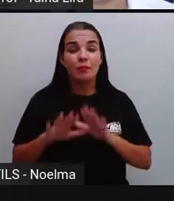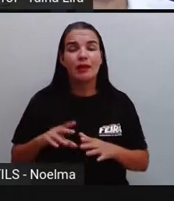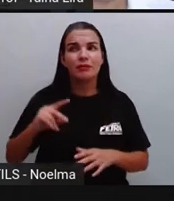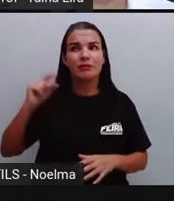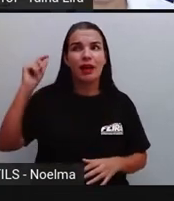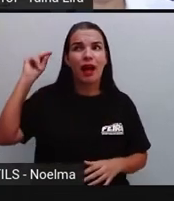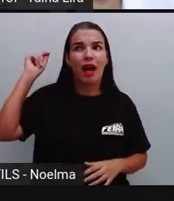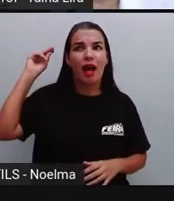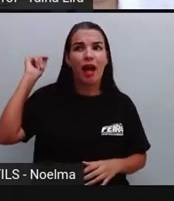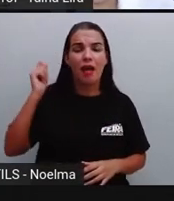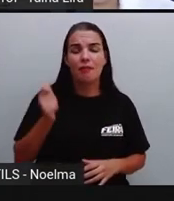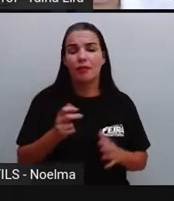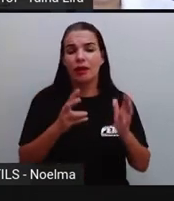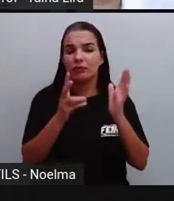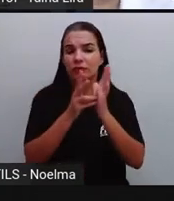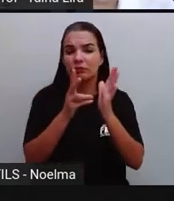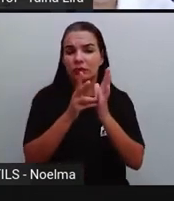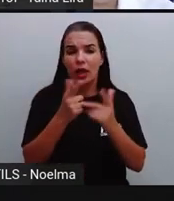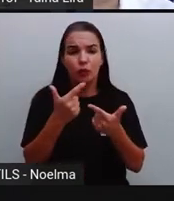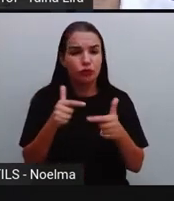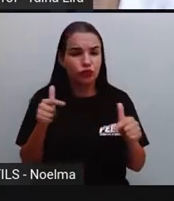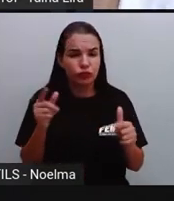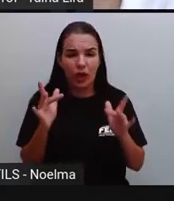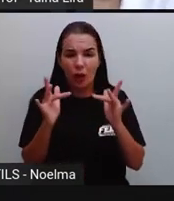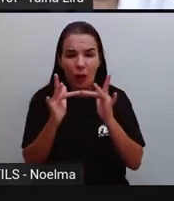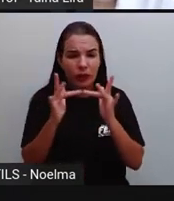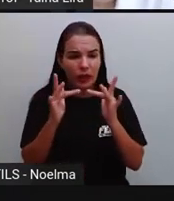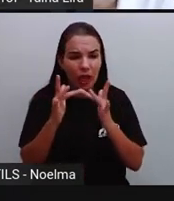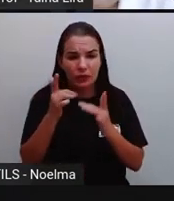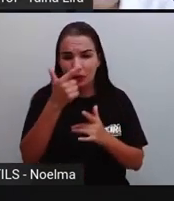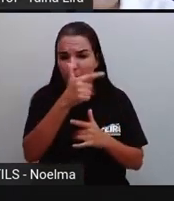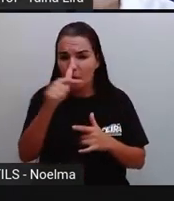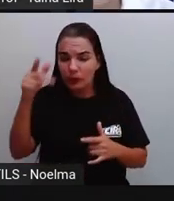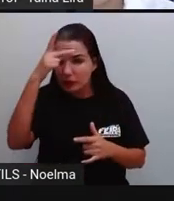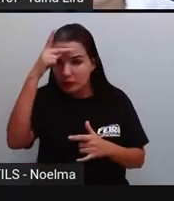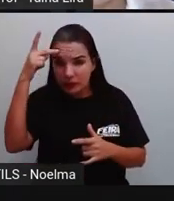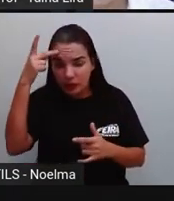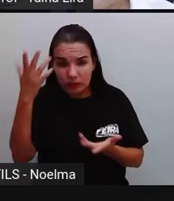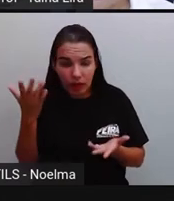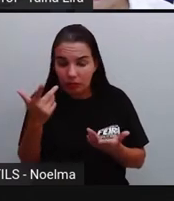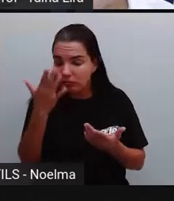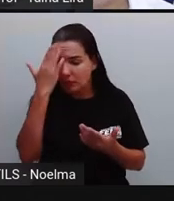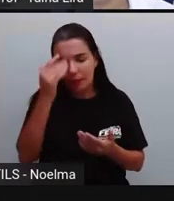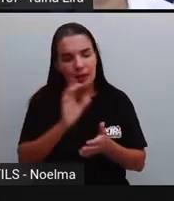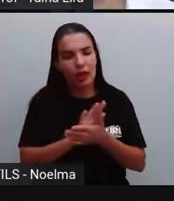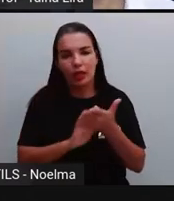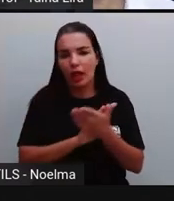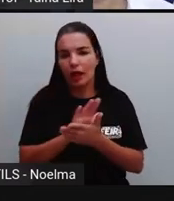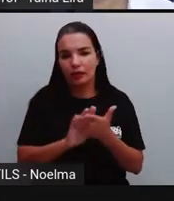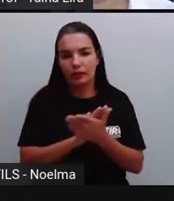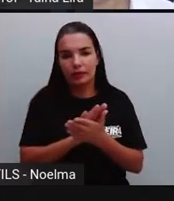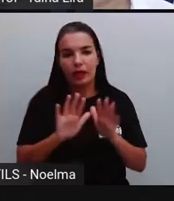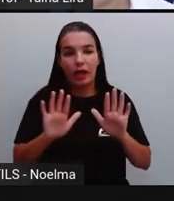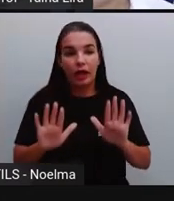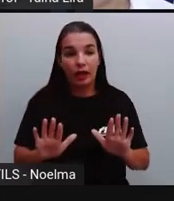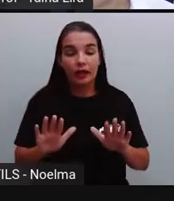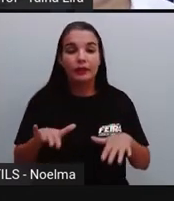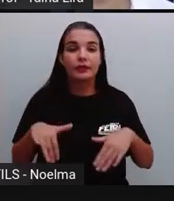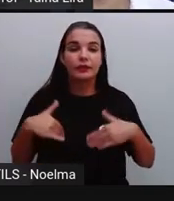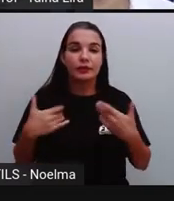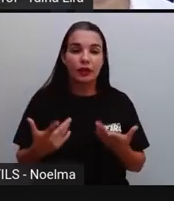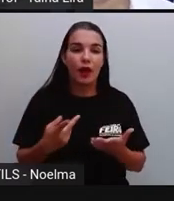os indígenas ainda não tinham tido contato com outras pessoas, eles ainda não sabiam. Então, o que aconteceu?